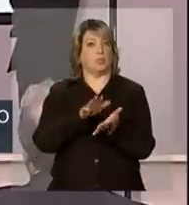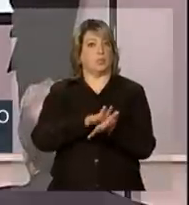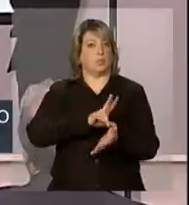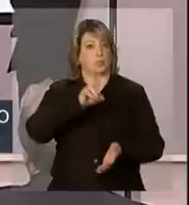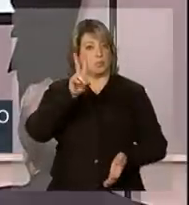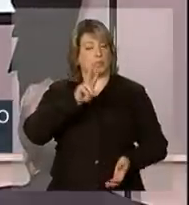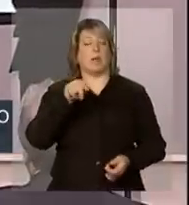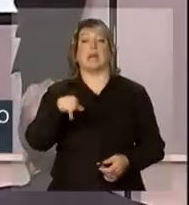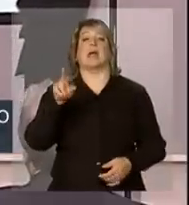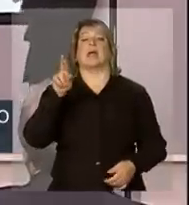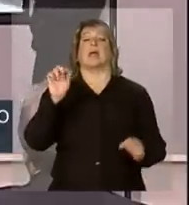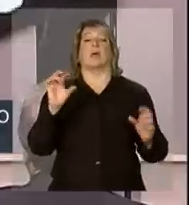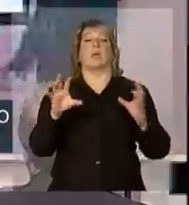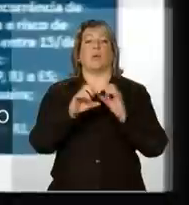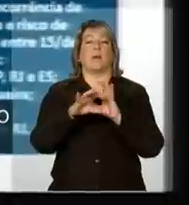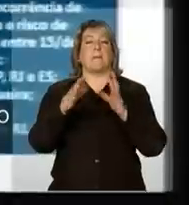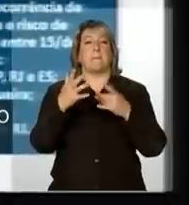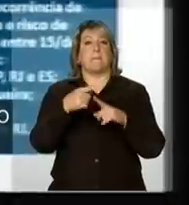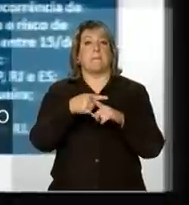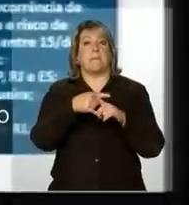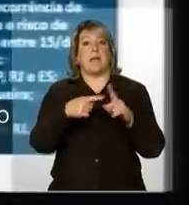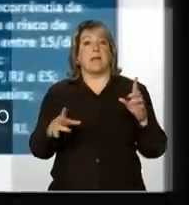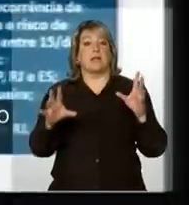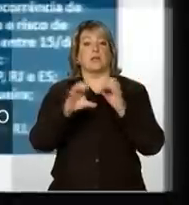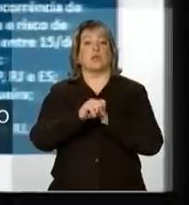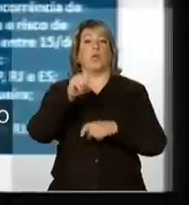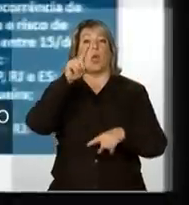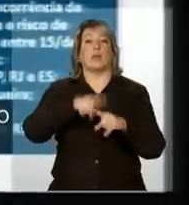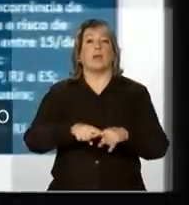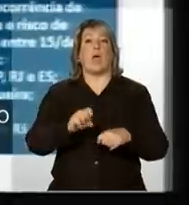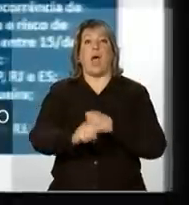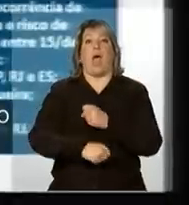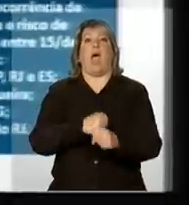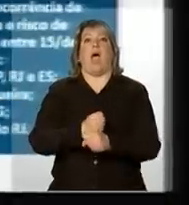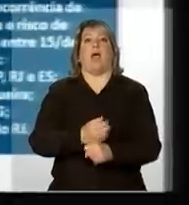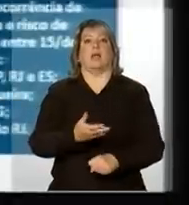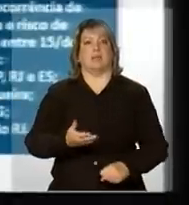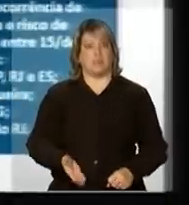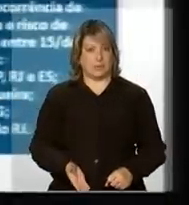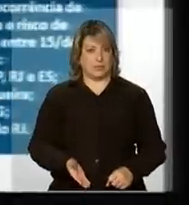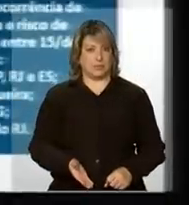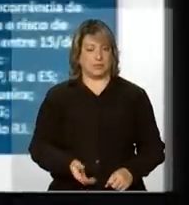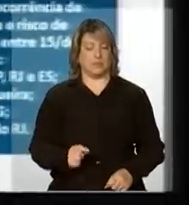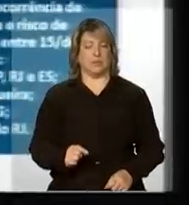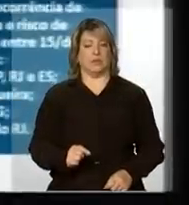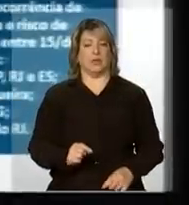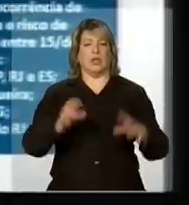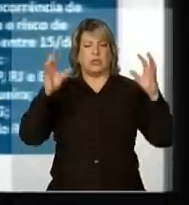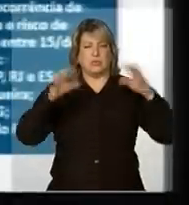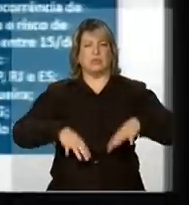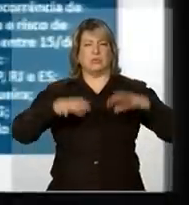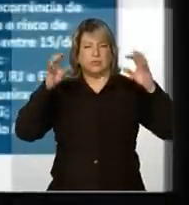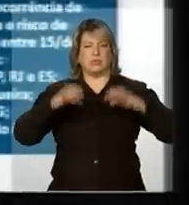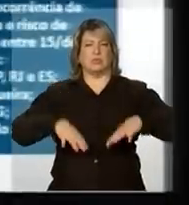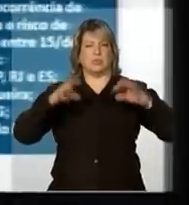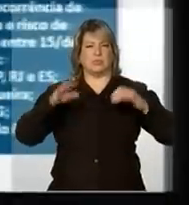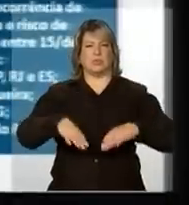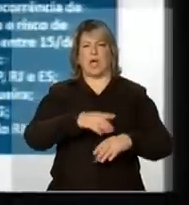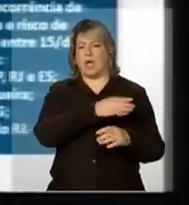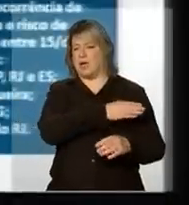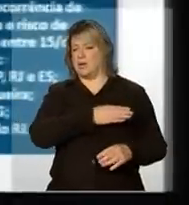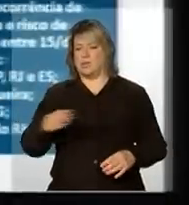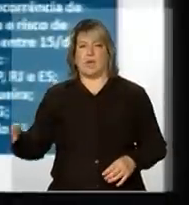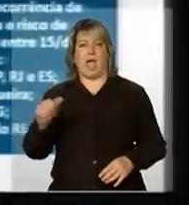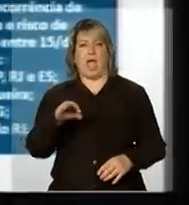Que representa, em média, a metade do total anual. Então, a metade do total de chuva que chove no ano inteiro,